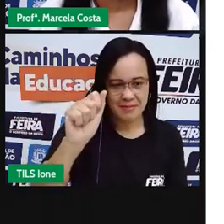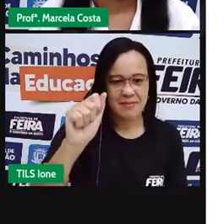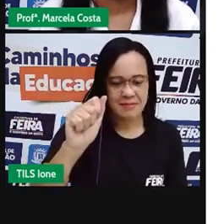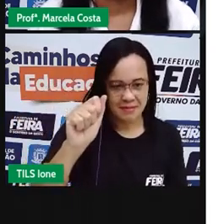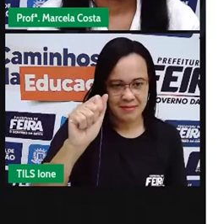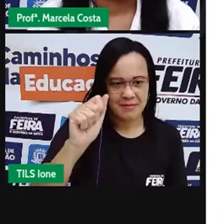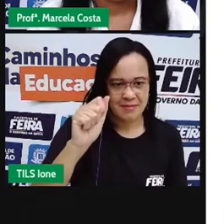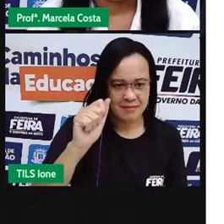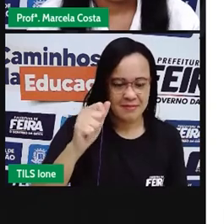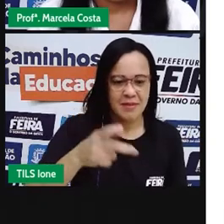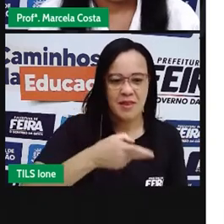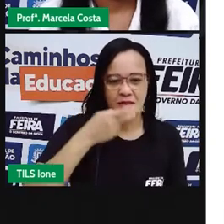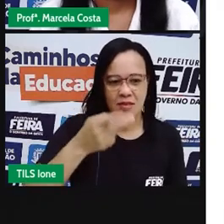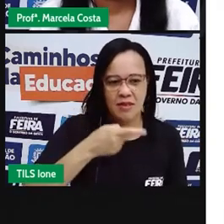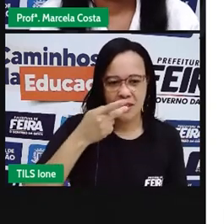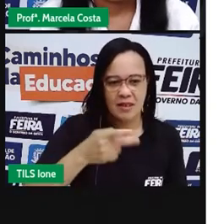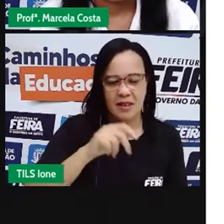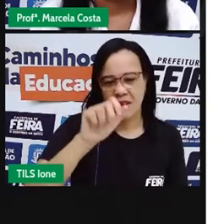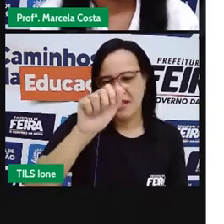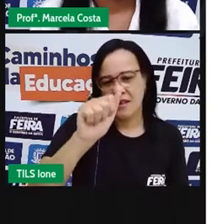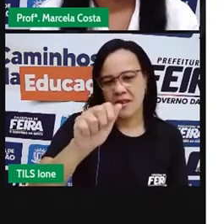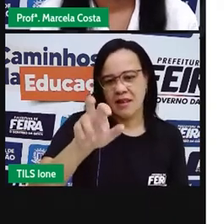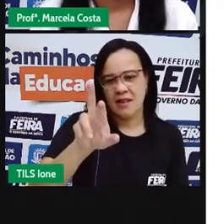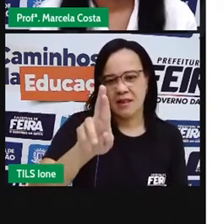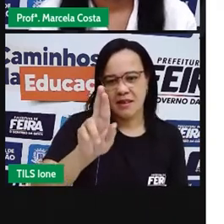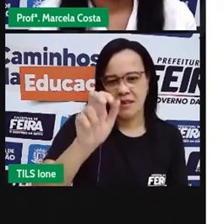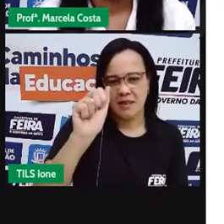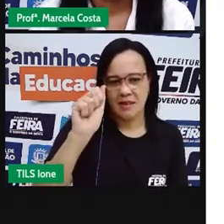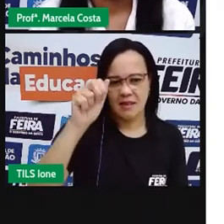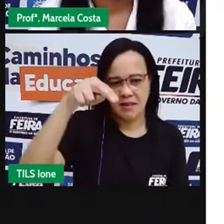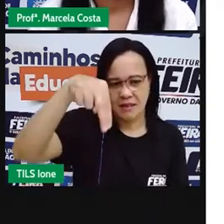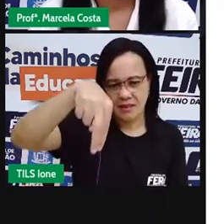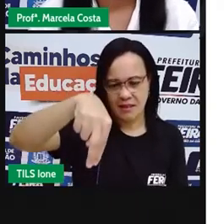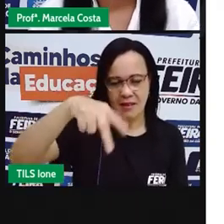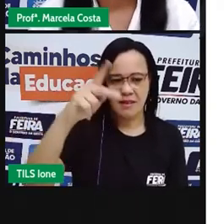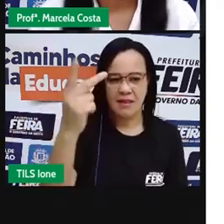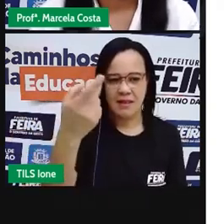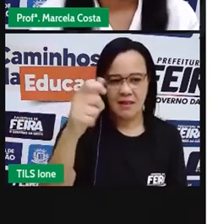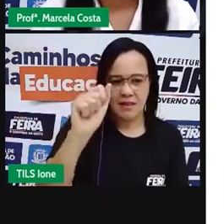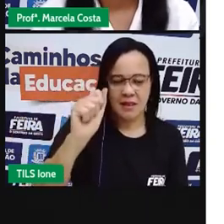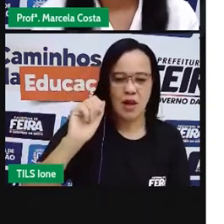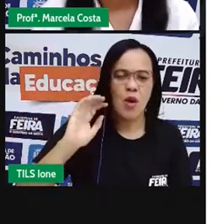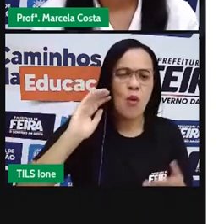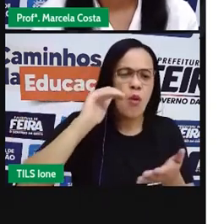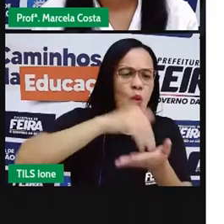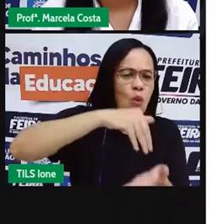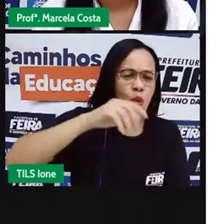Quando você fala aranha, qual é o último som que você escuta?